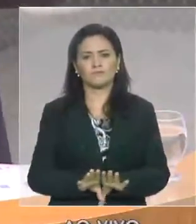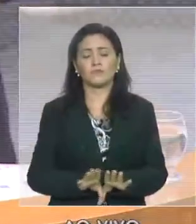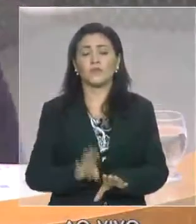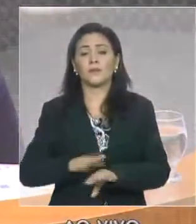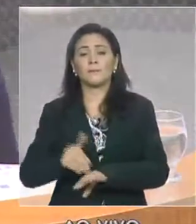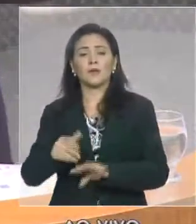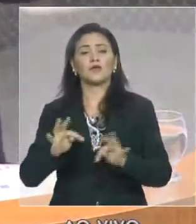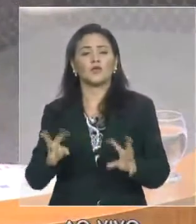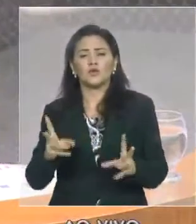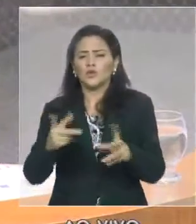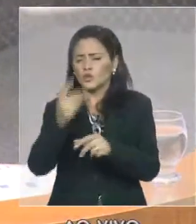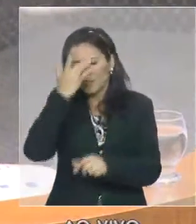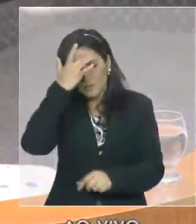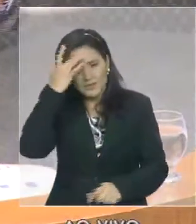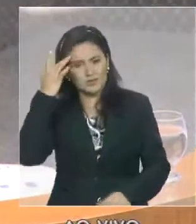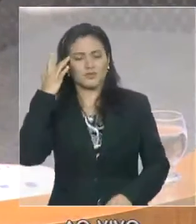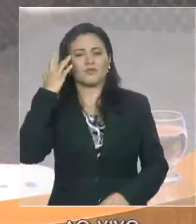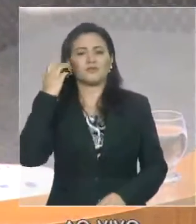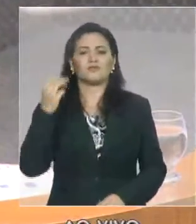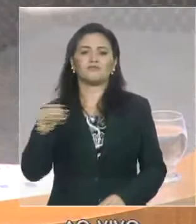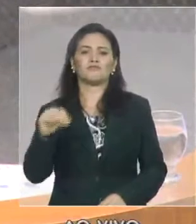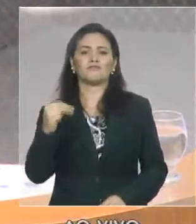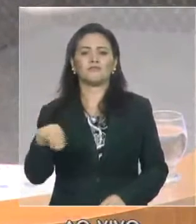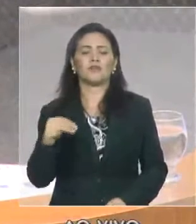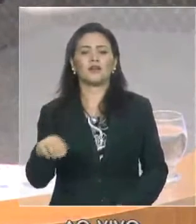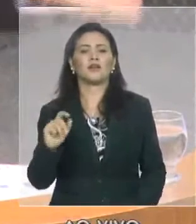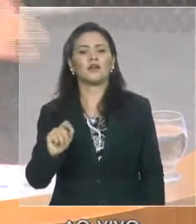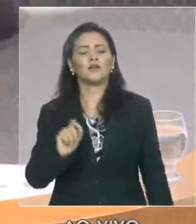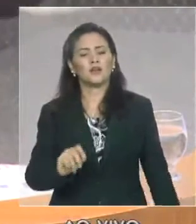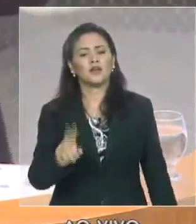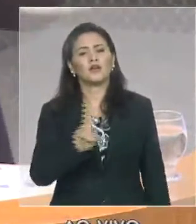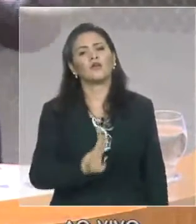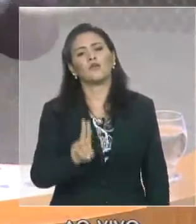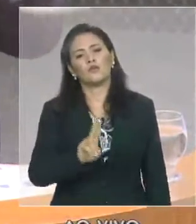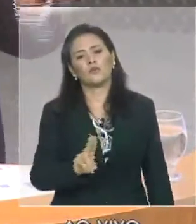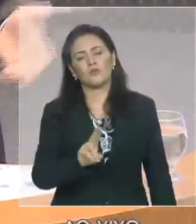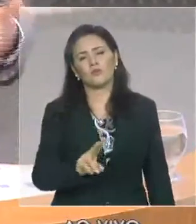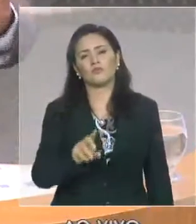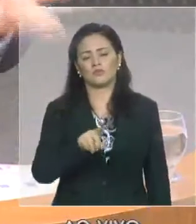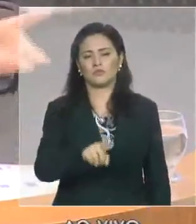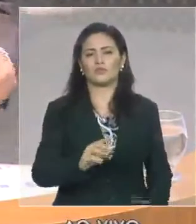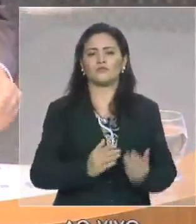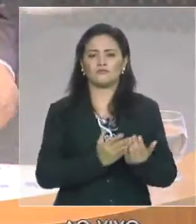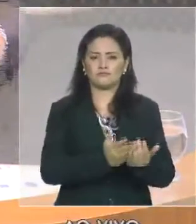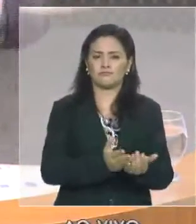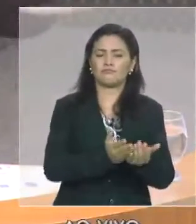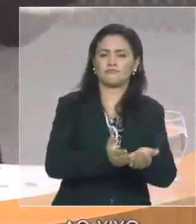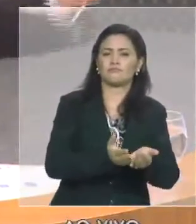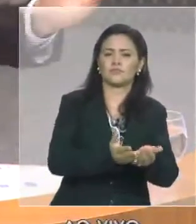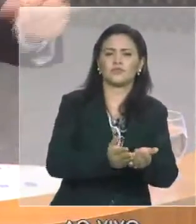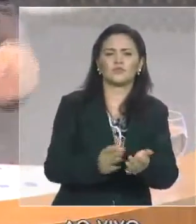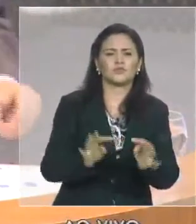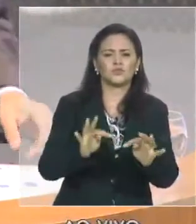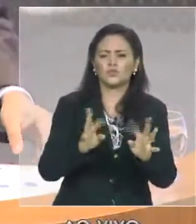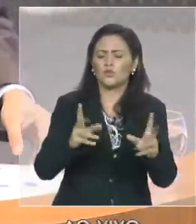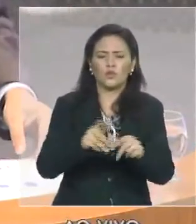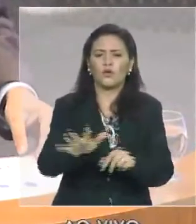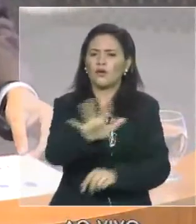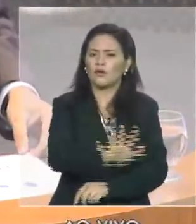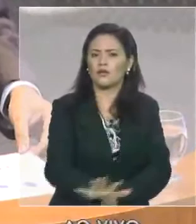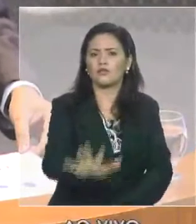Machada, do Litoral Ocidental, do Alto Turi, da BR-316, e, enfim, de todas as regiões, ao EFT